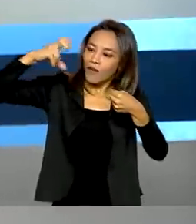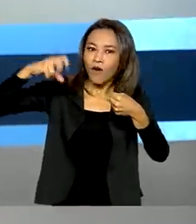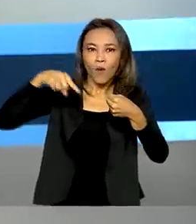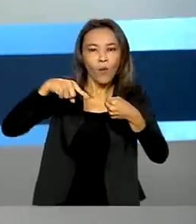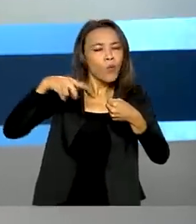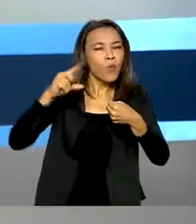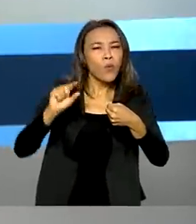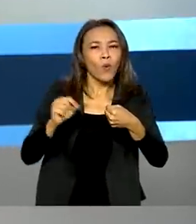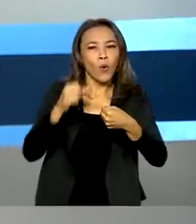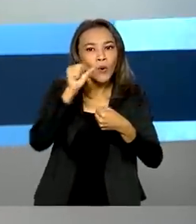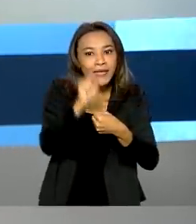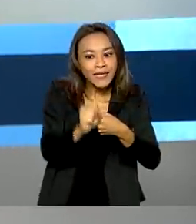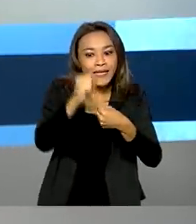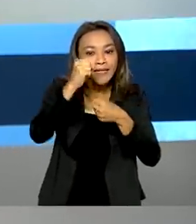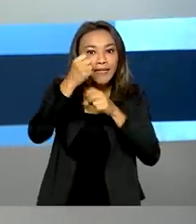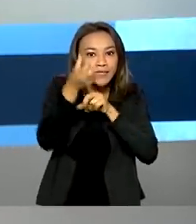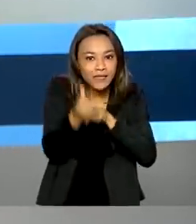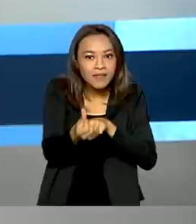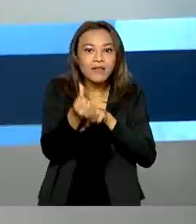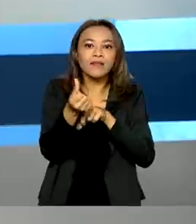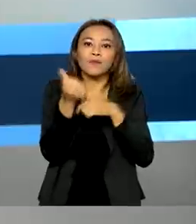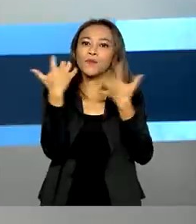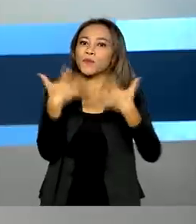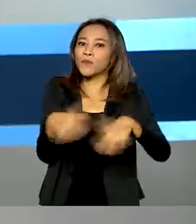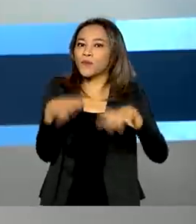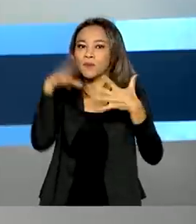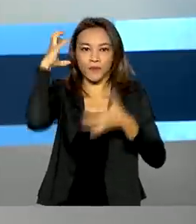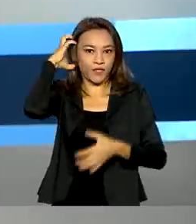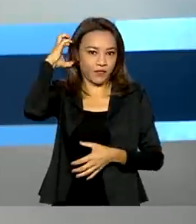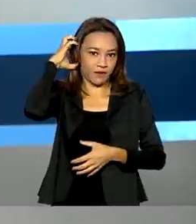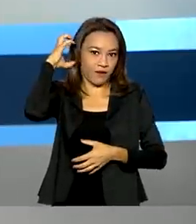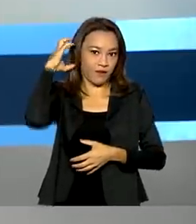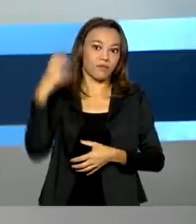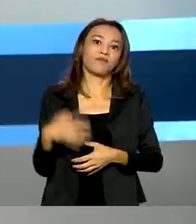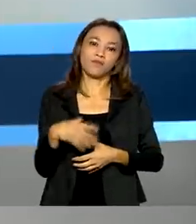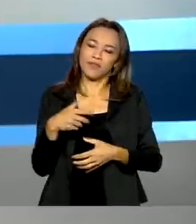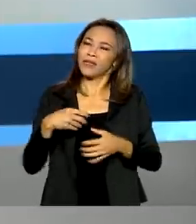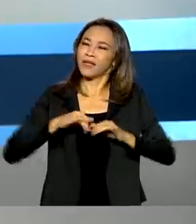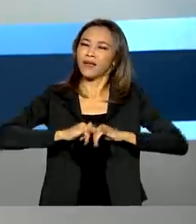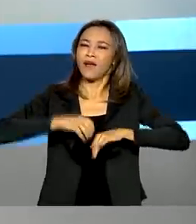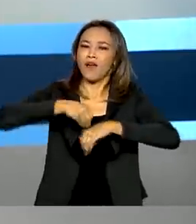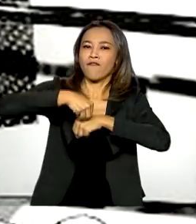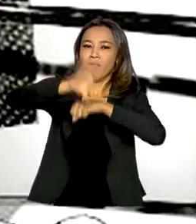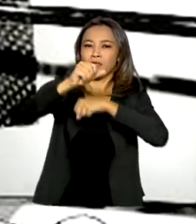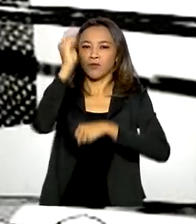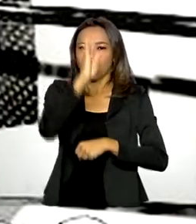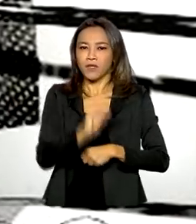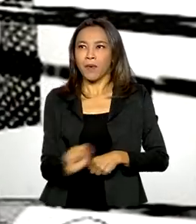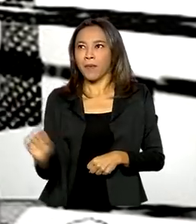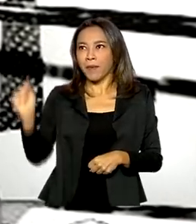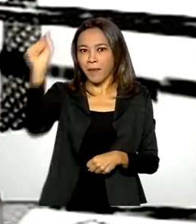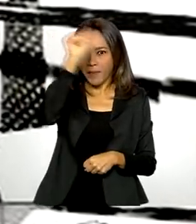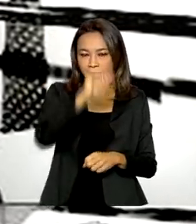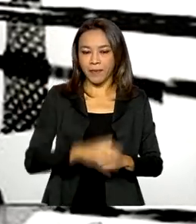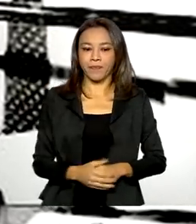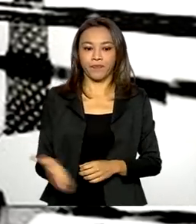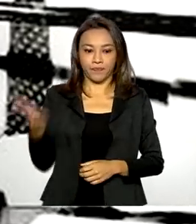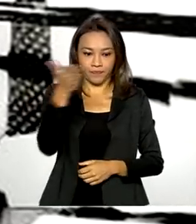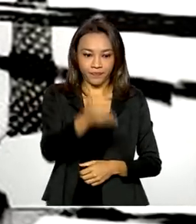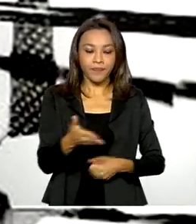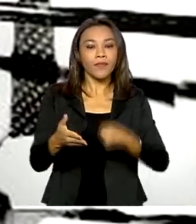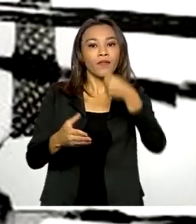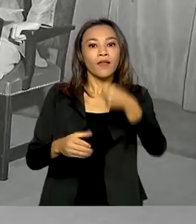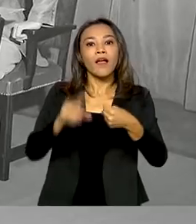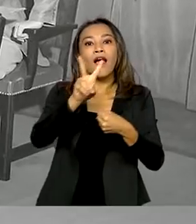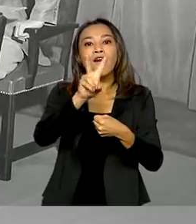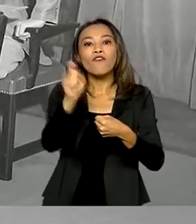no ar. O programa de rádio leva informações oficiais a qualquer parte do país. A Voz do Brasil é